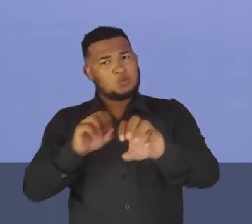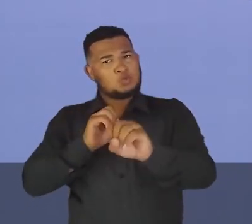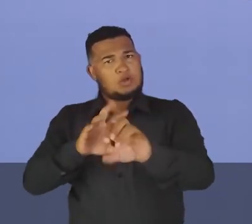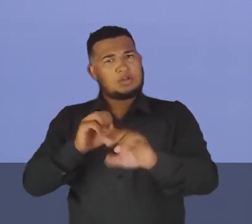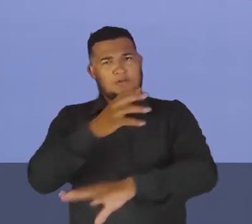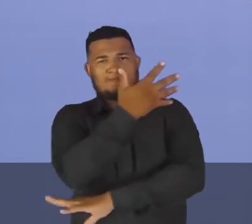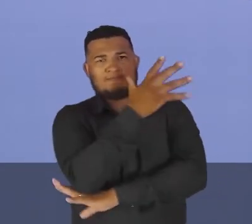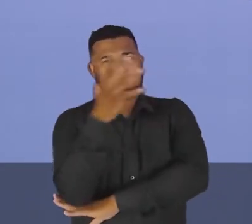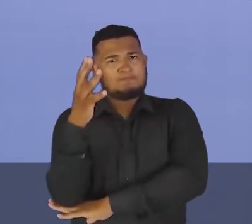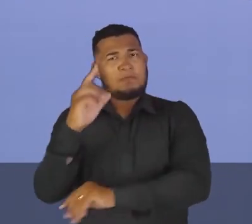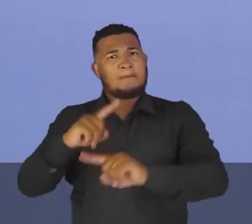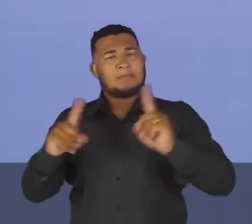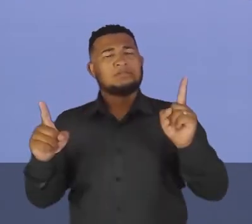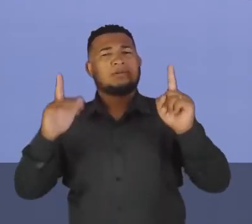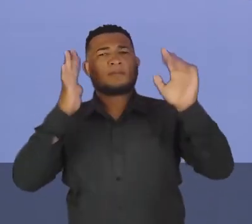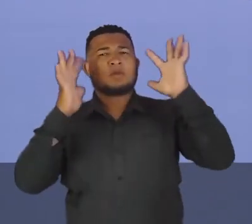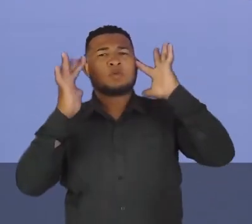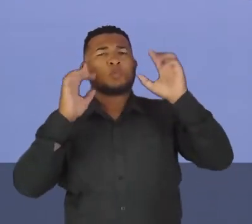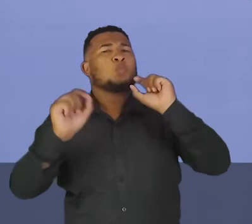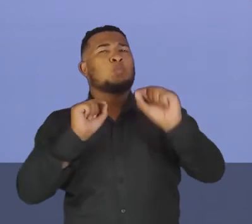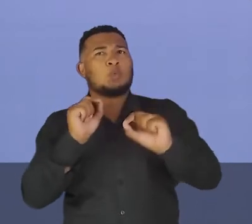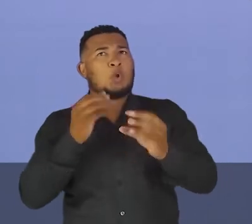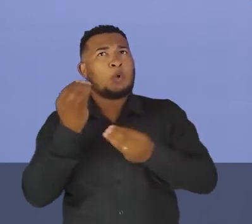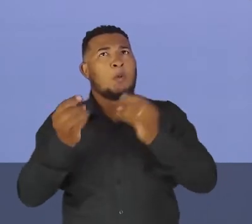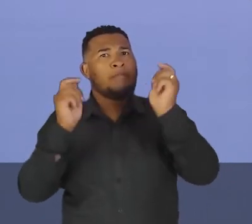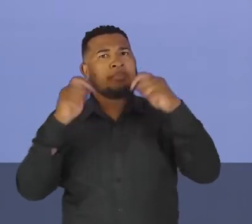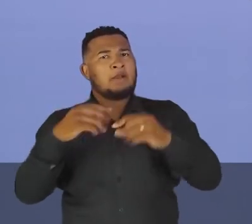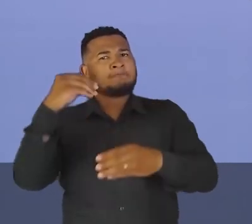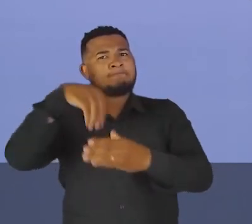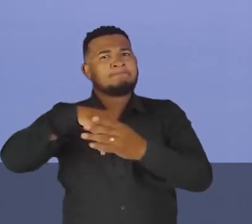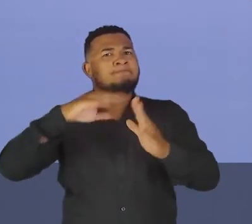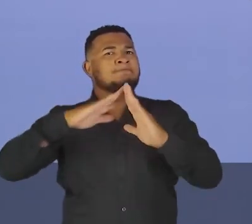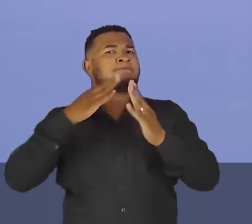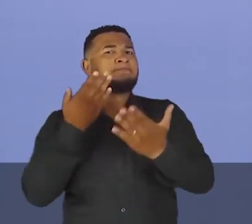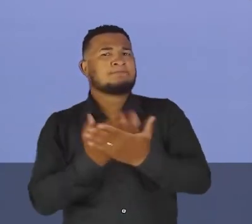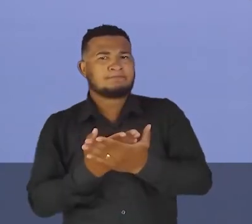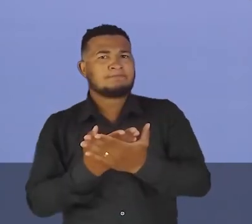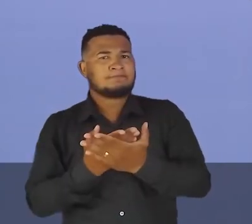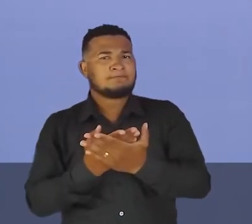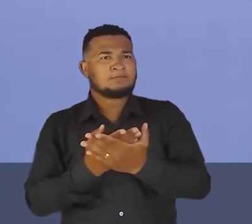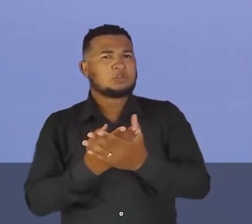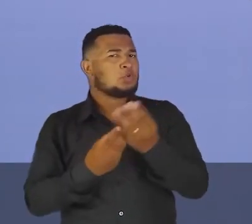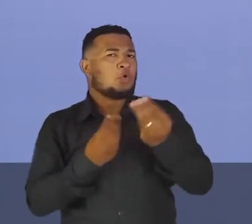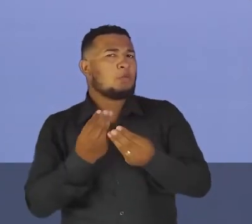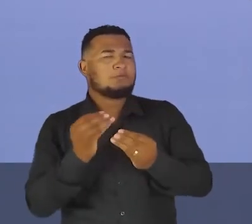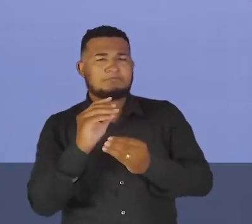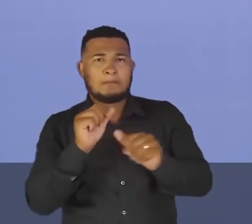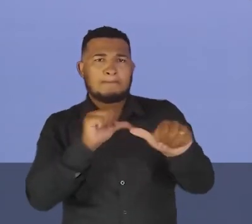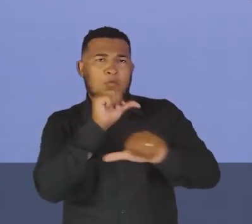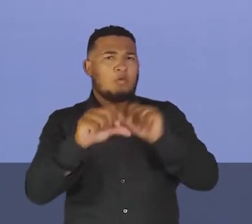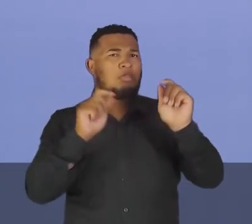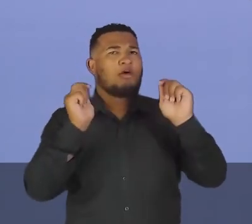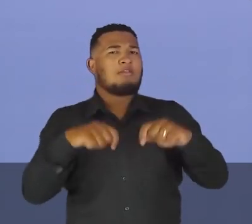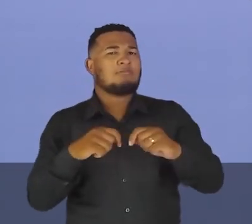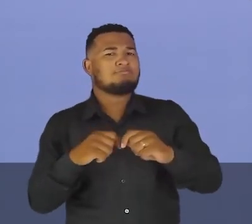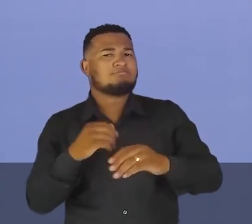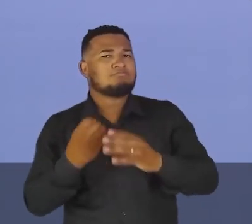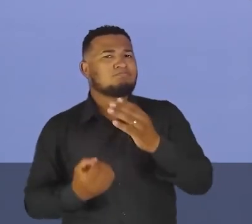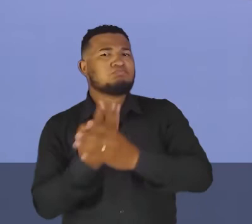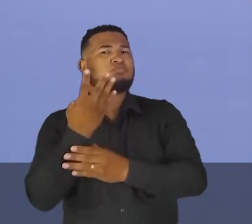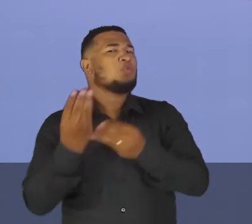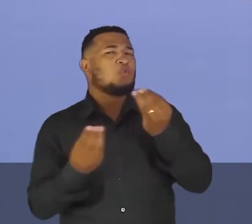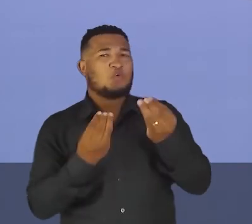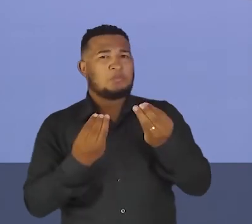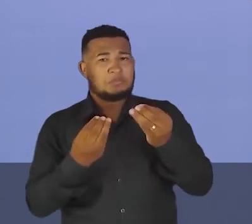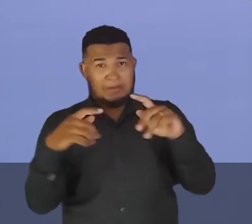e a gente tem que pensar o seguinte, como é que eu vou construir isso lá na minha escola? Na sua escola? Como é você constrói isso? Como é que você faz isso? Será que a gente precisa,